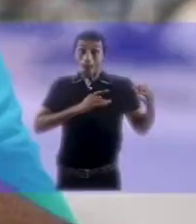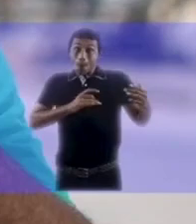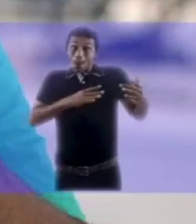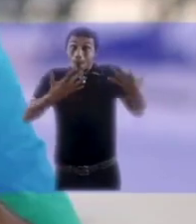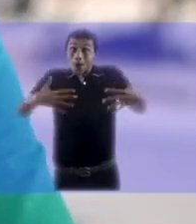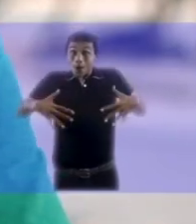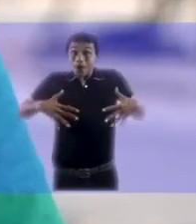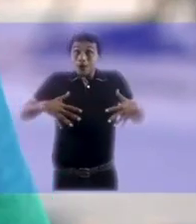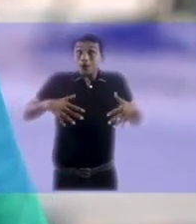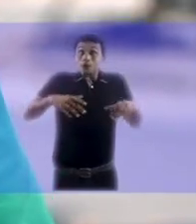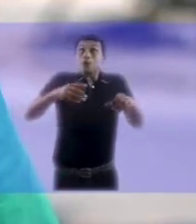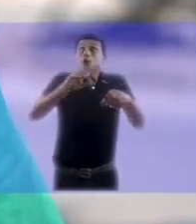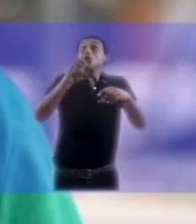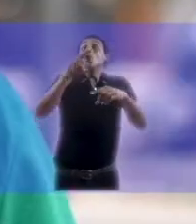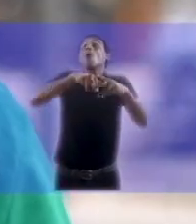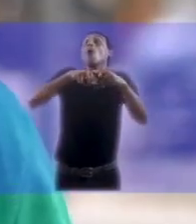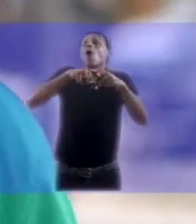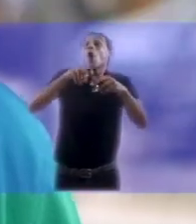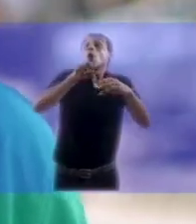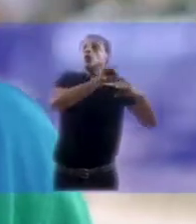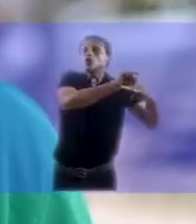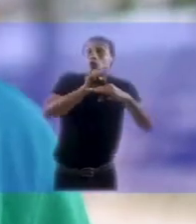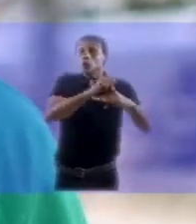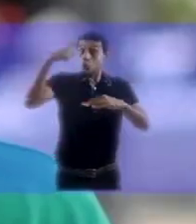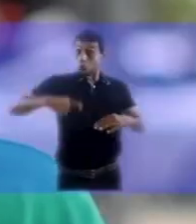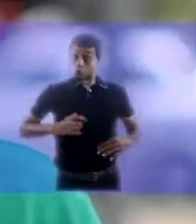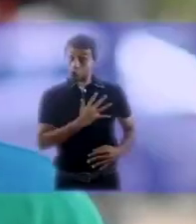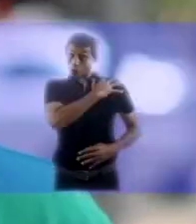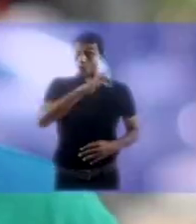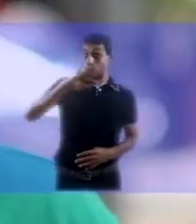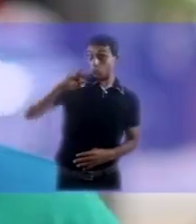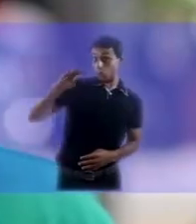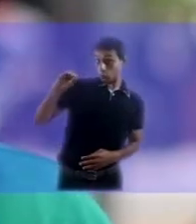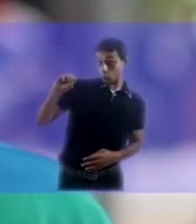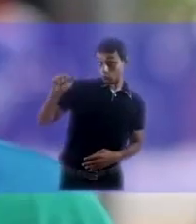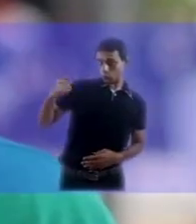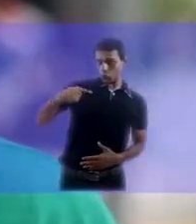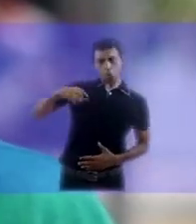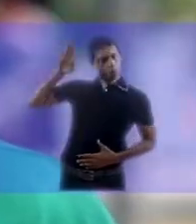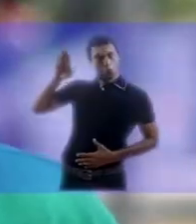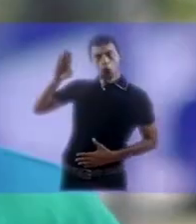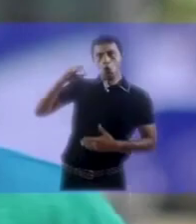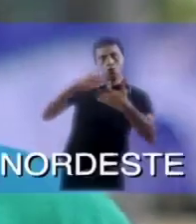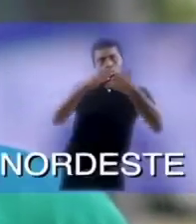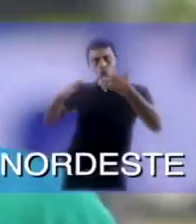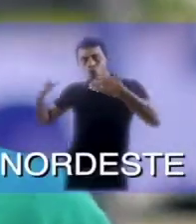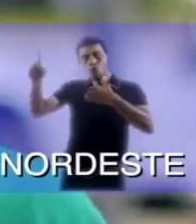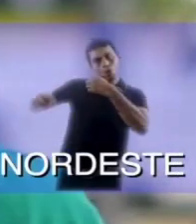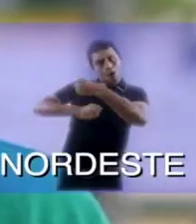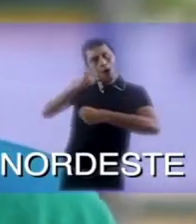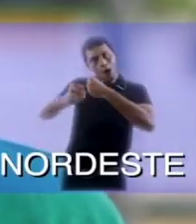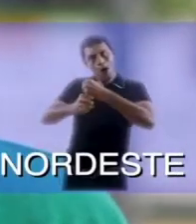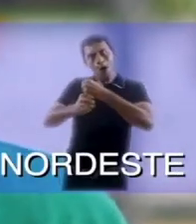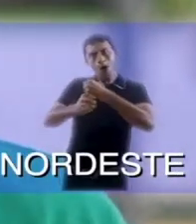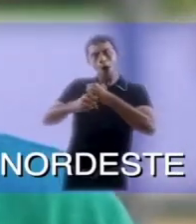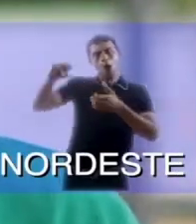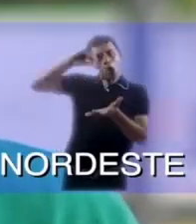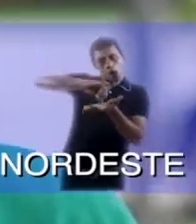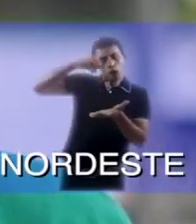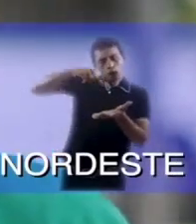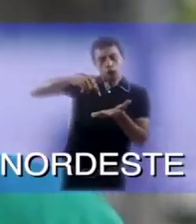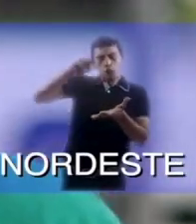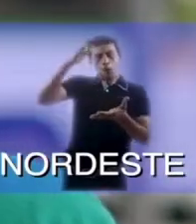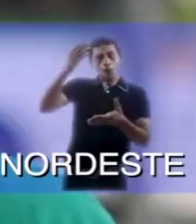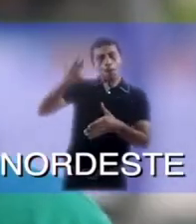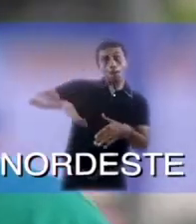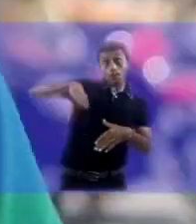Isso é a marca do socialismo Sou o coronel Feitosa Assumo o compromisso público De em um ano Tornar o Recife A capital